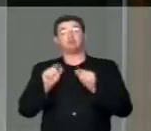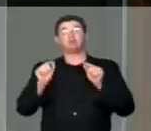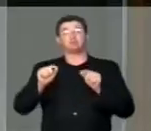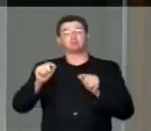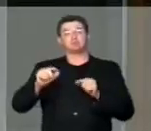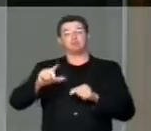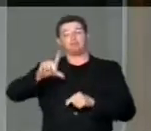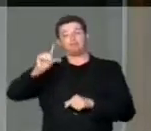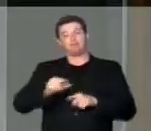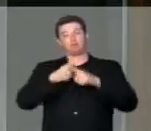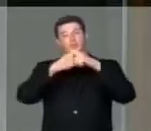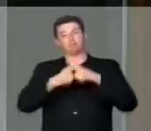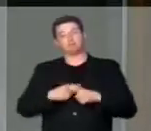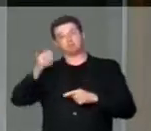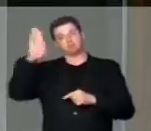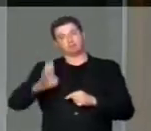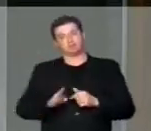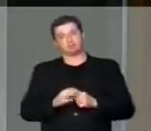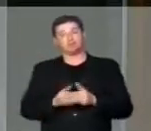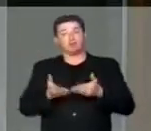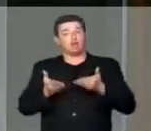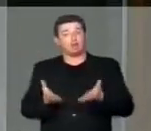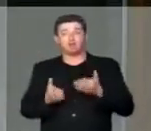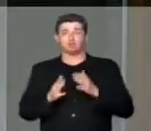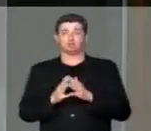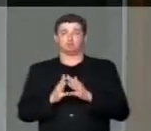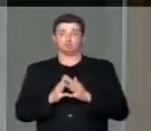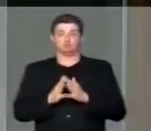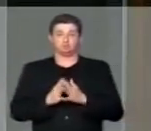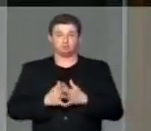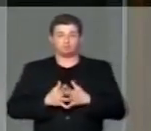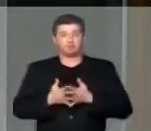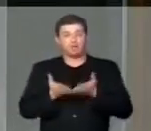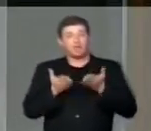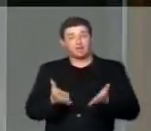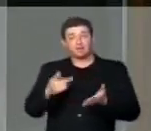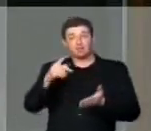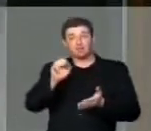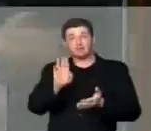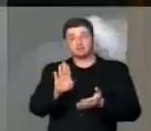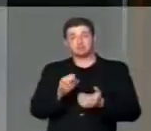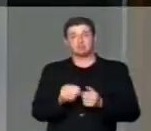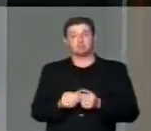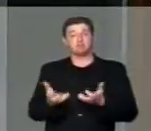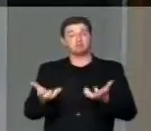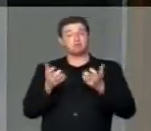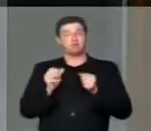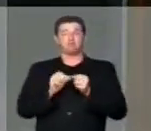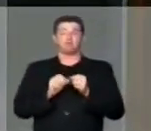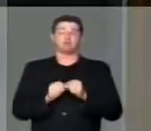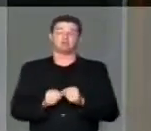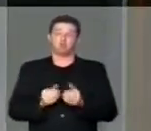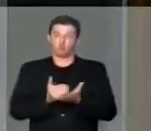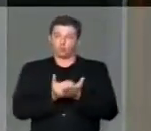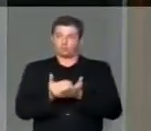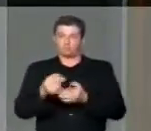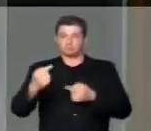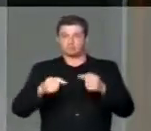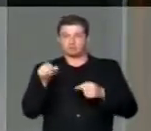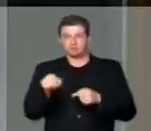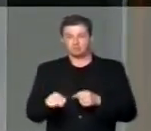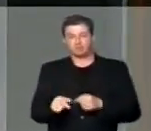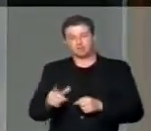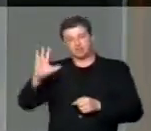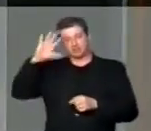cada dia menos competitivo no nosso país. É isso que esperávamos, é isso que o PSB está disposto a fazer. Iniciar esse debate